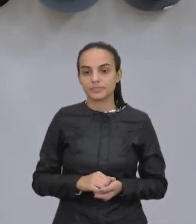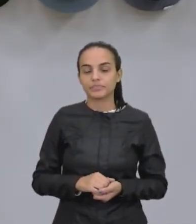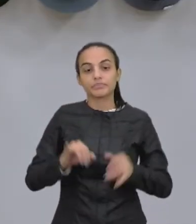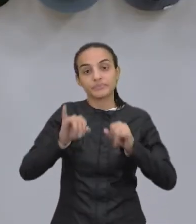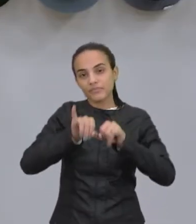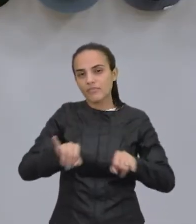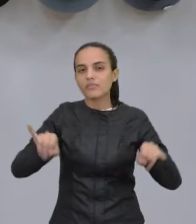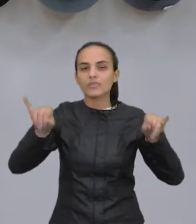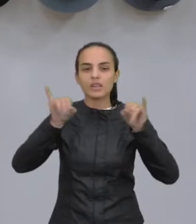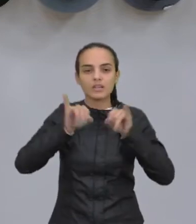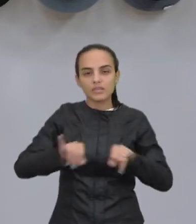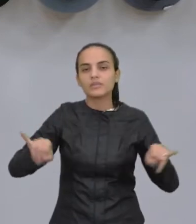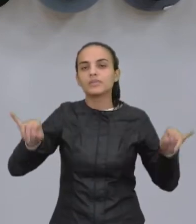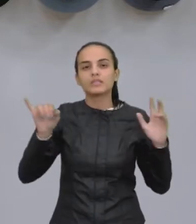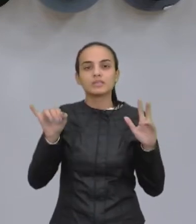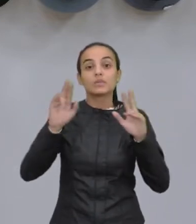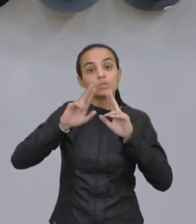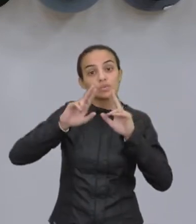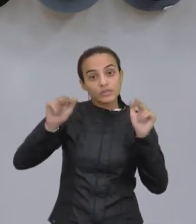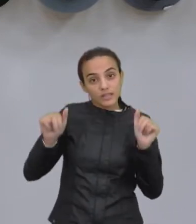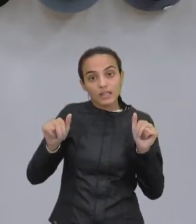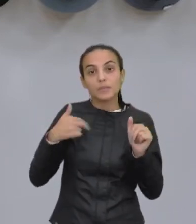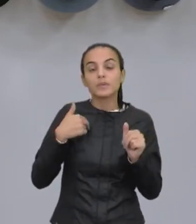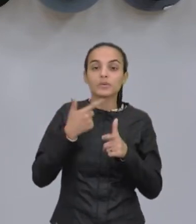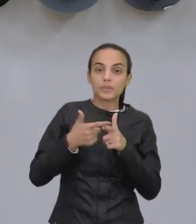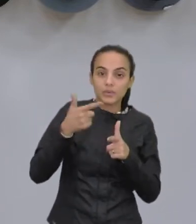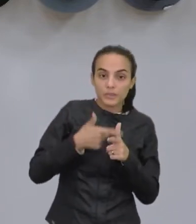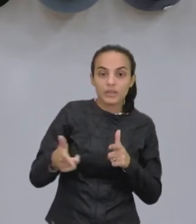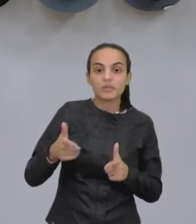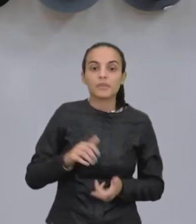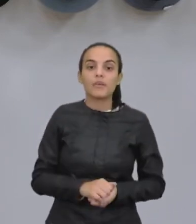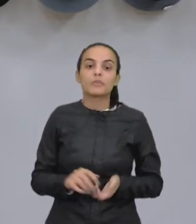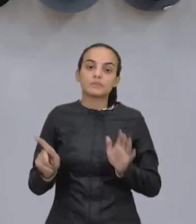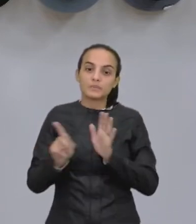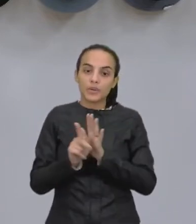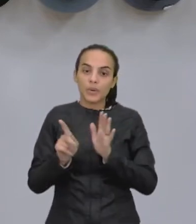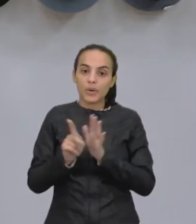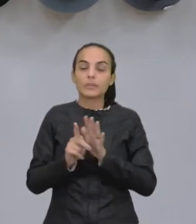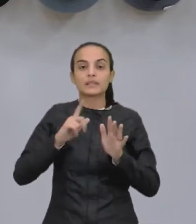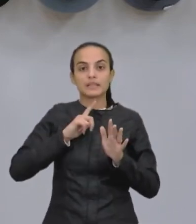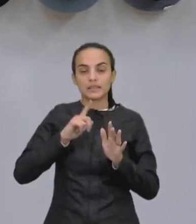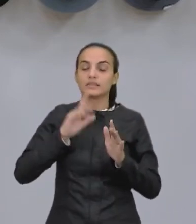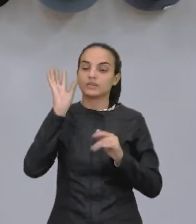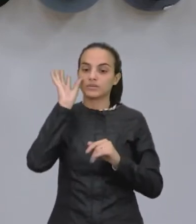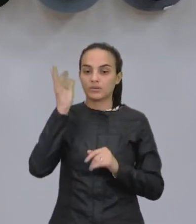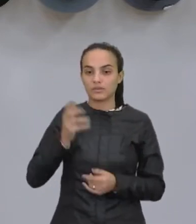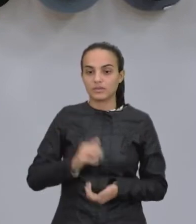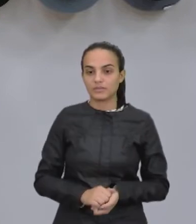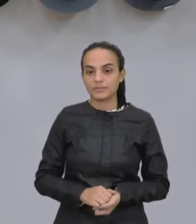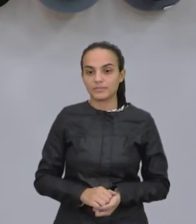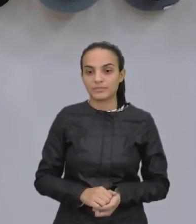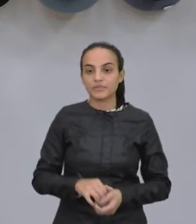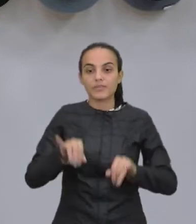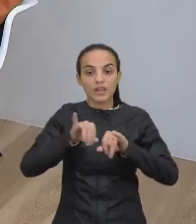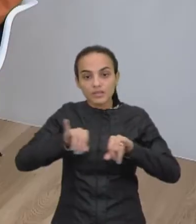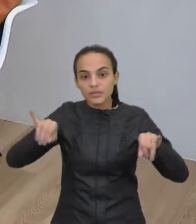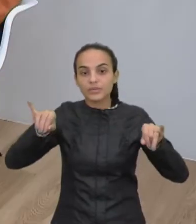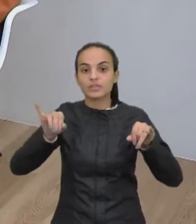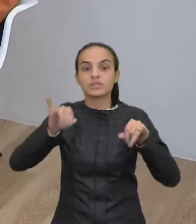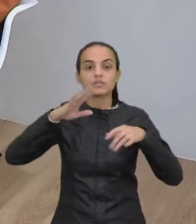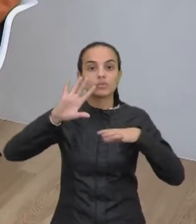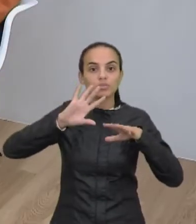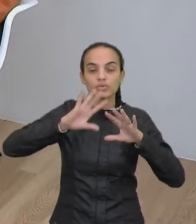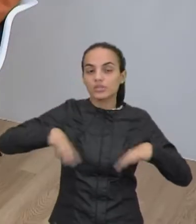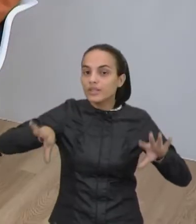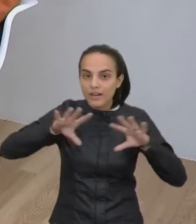divulgação daquela questão, daquele problema para gerar uma solução, né, divulgação para a população geral.